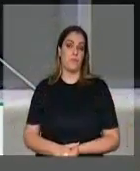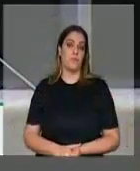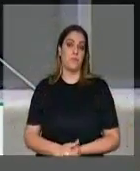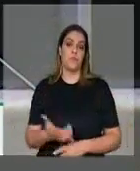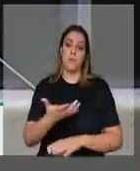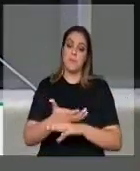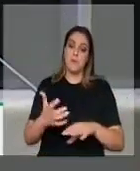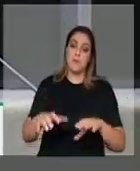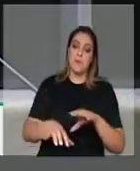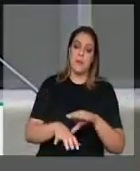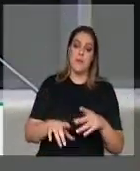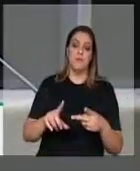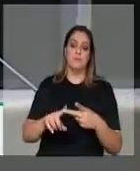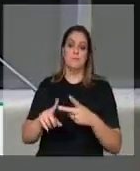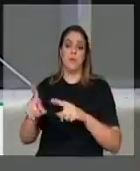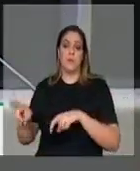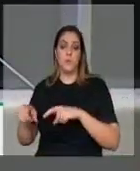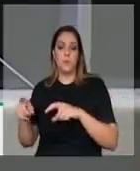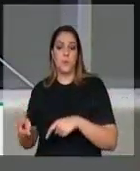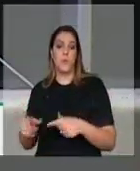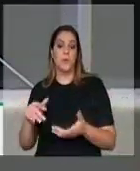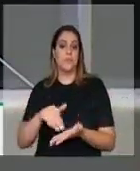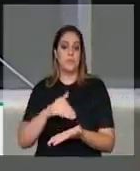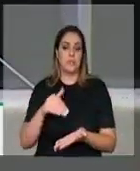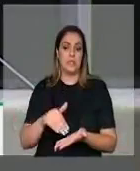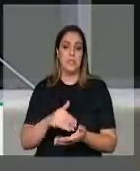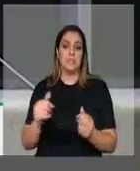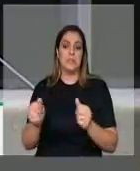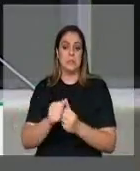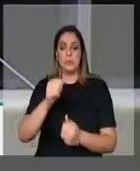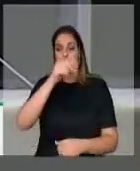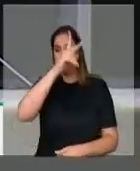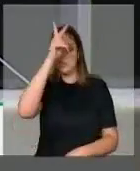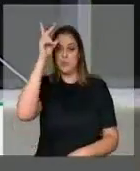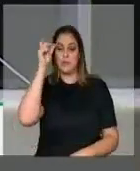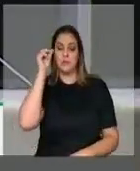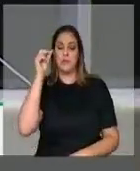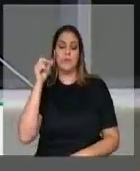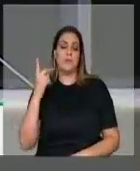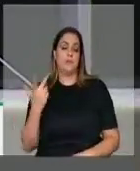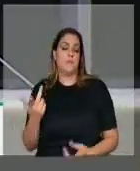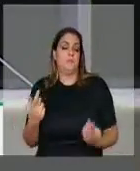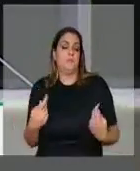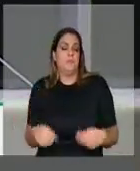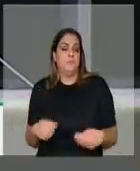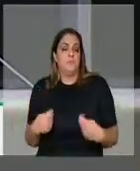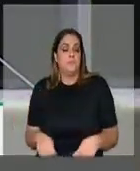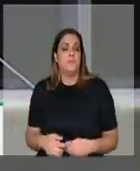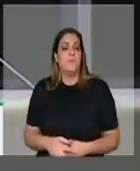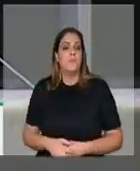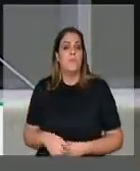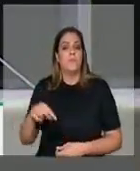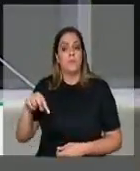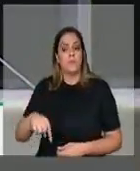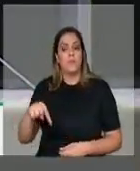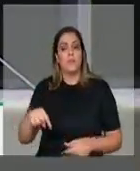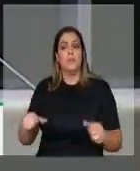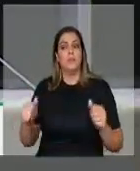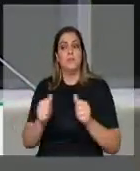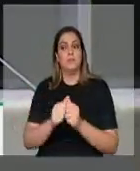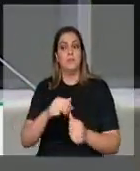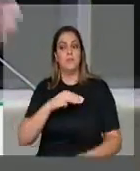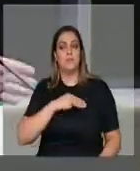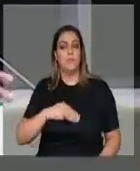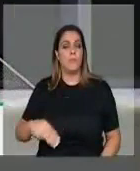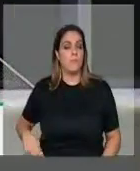fazer gestões, juntamente com os prefeitos, para que chegue aqui, em Brasília, dos nossos ministros, tanto do meio ambiente